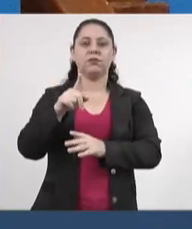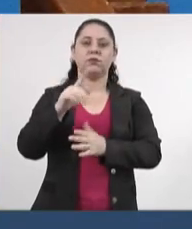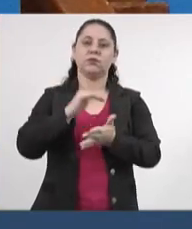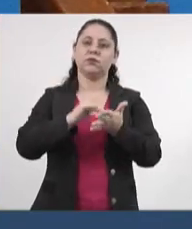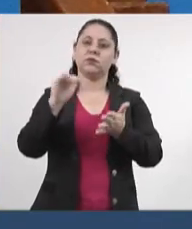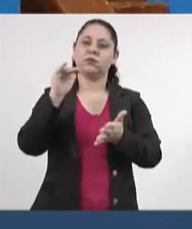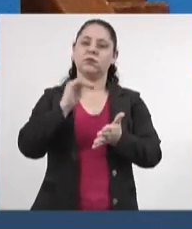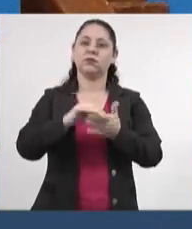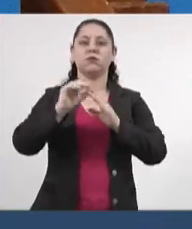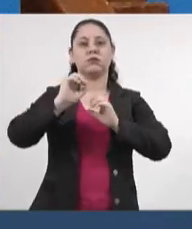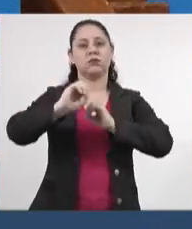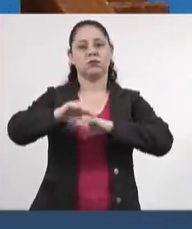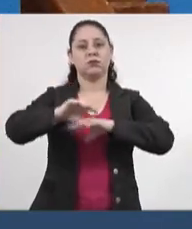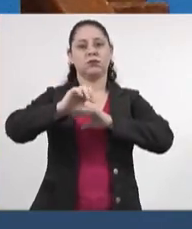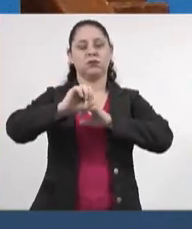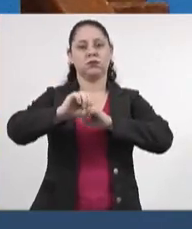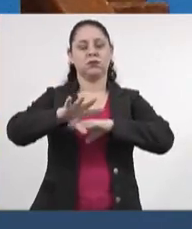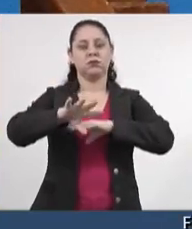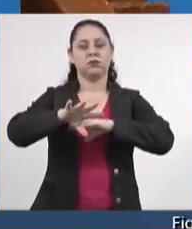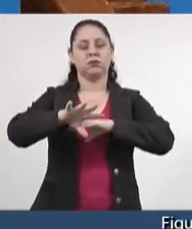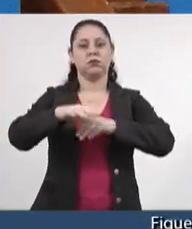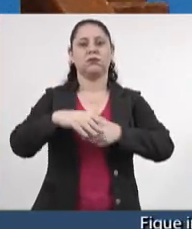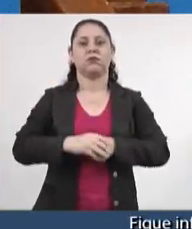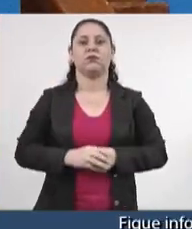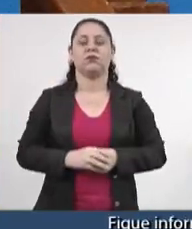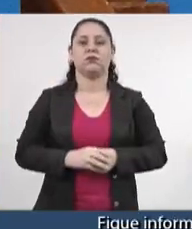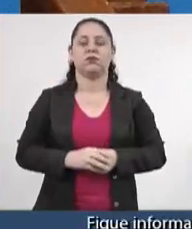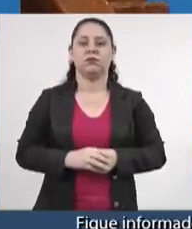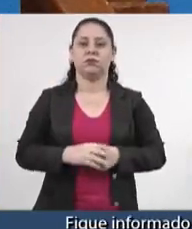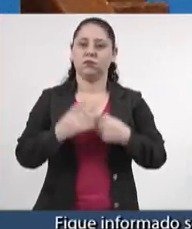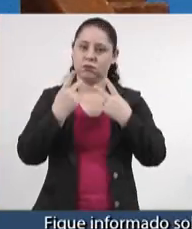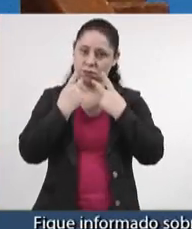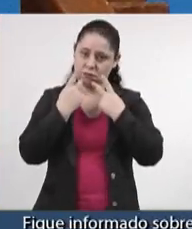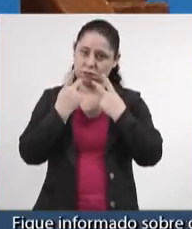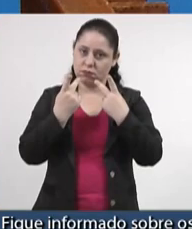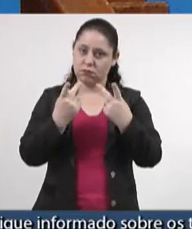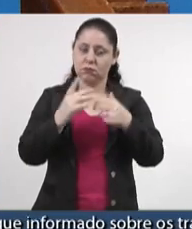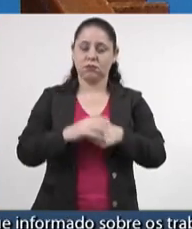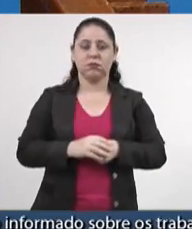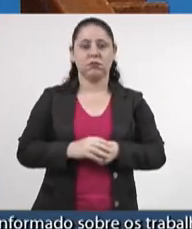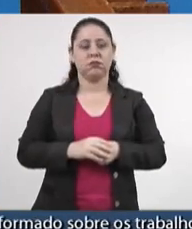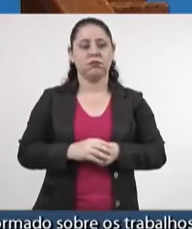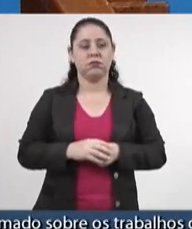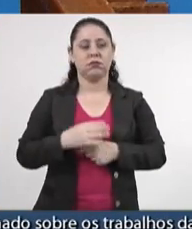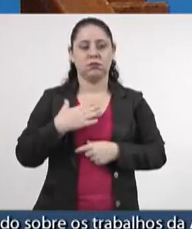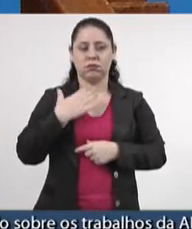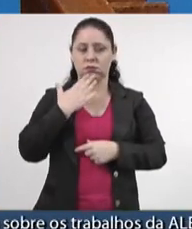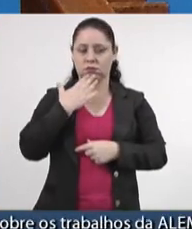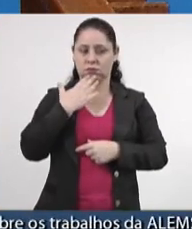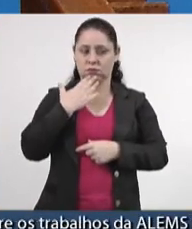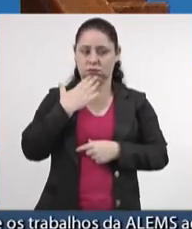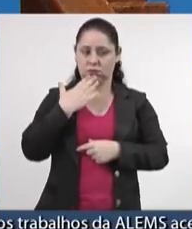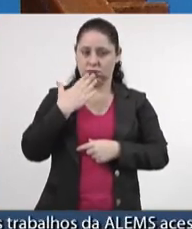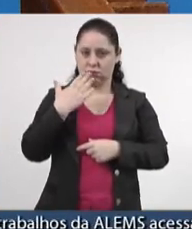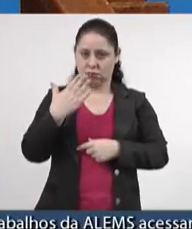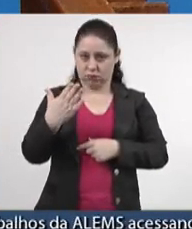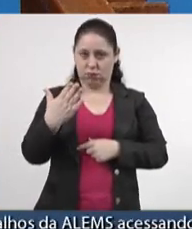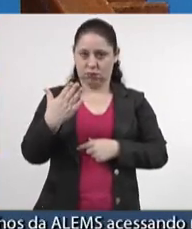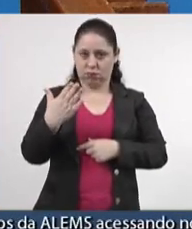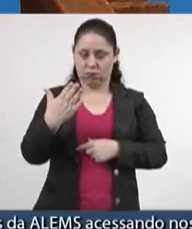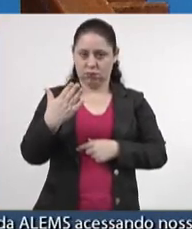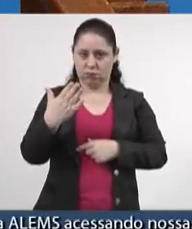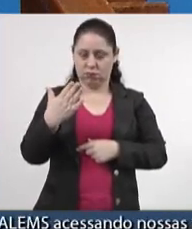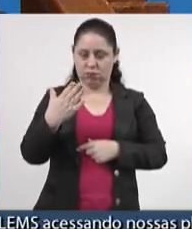Secretaria Estadual de Educação, dizendo, e eu vou pedir as escusas e as vênias,